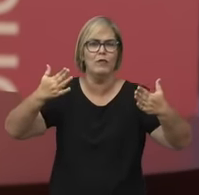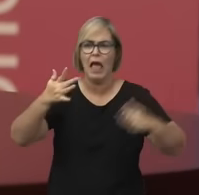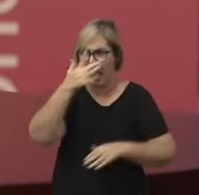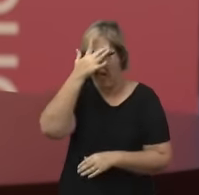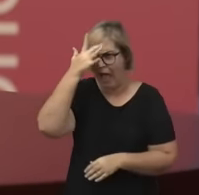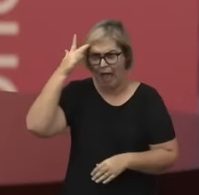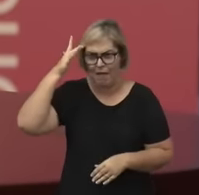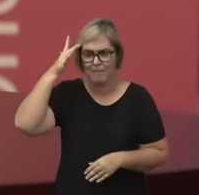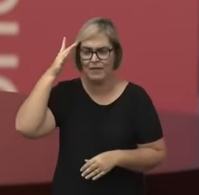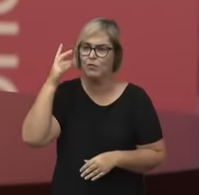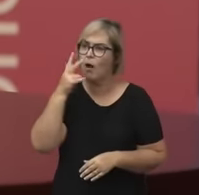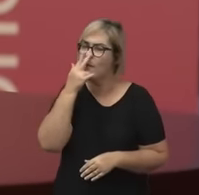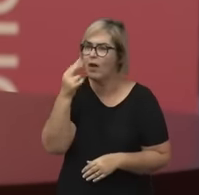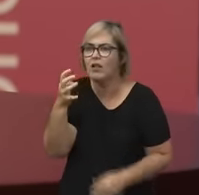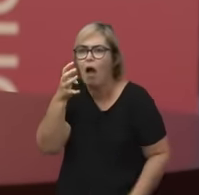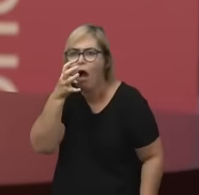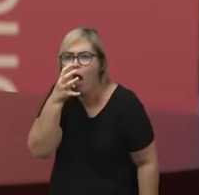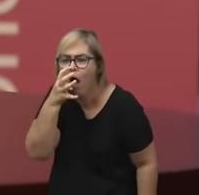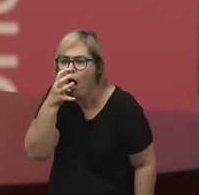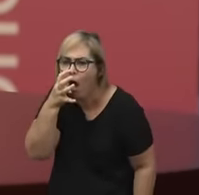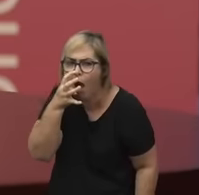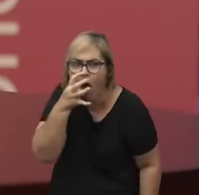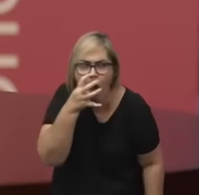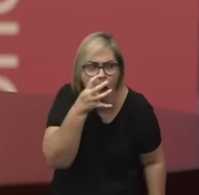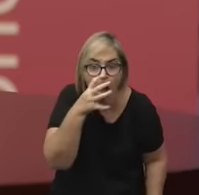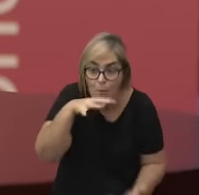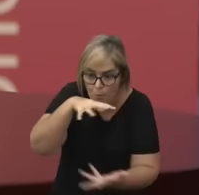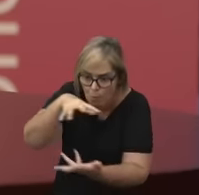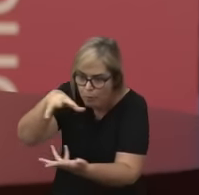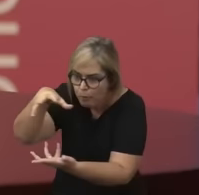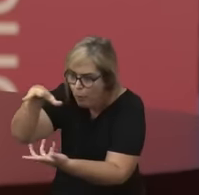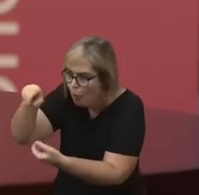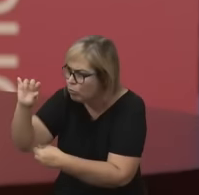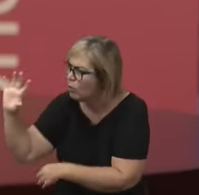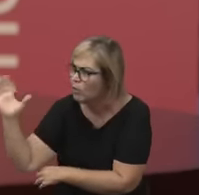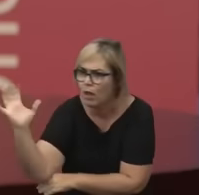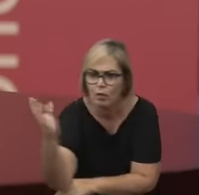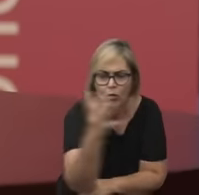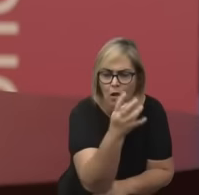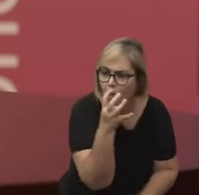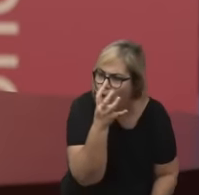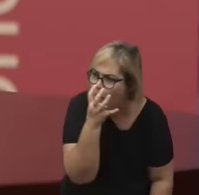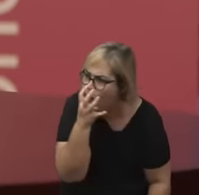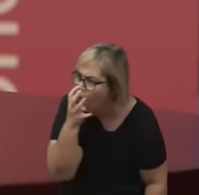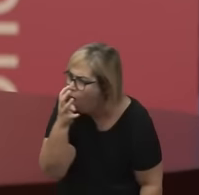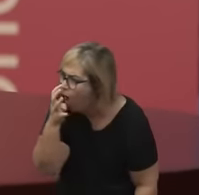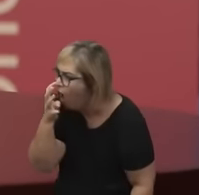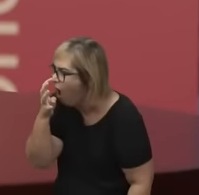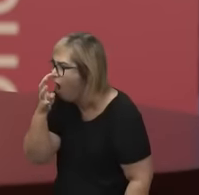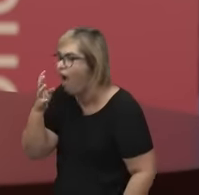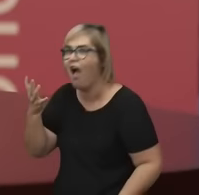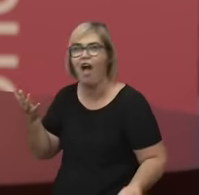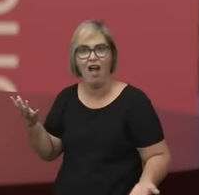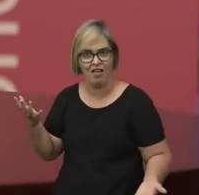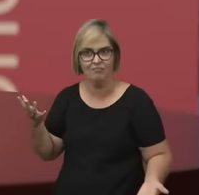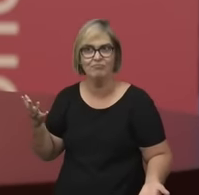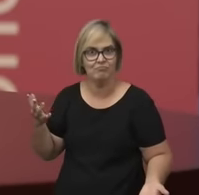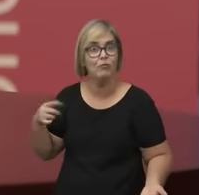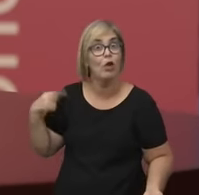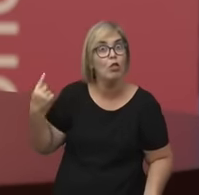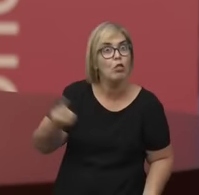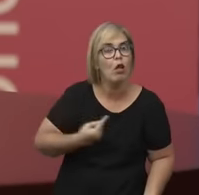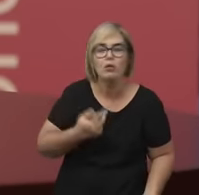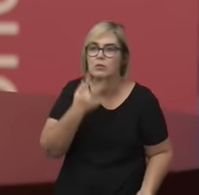o maravilhamento sobre as coisas do mundo. A gente vê a natureza. Essa é a história ideal. A gente olha para a natureza, a gente